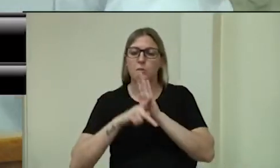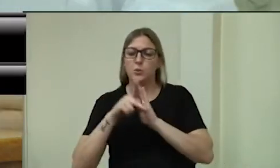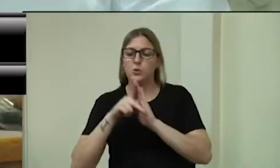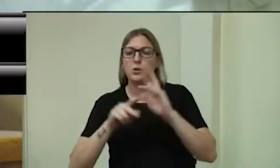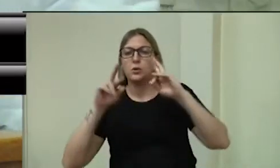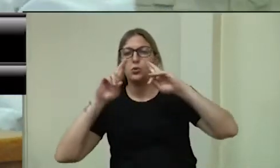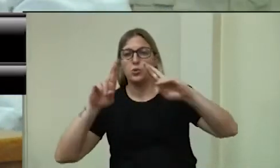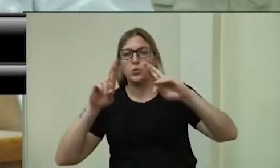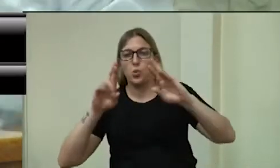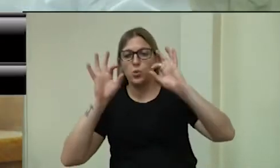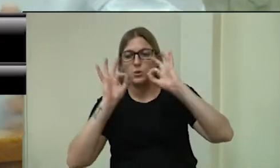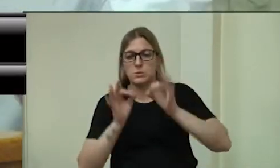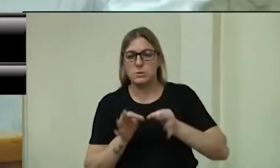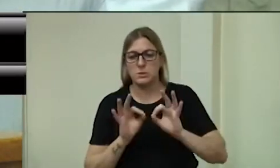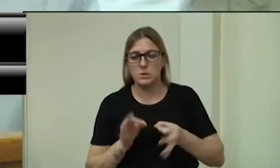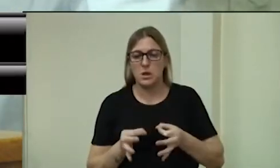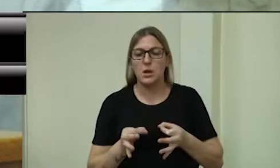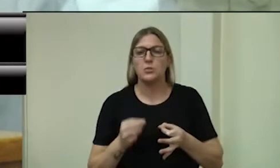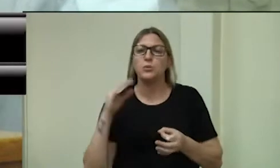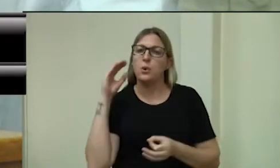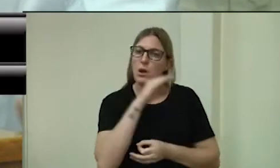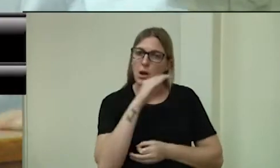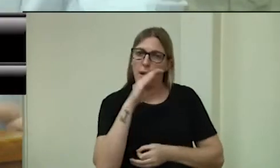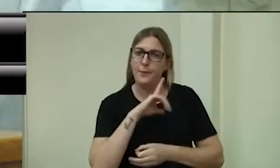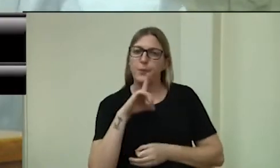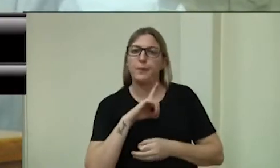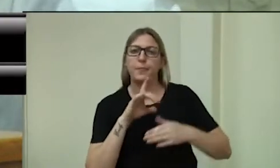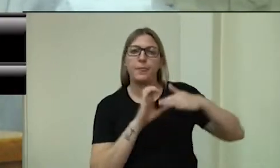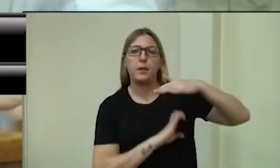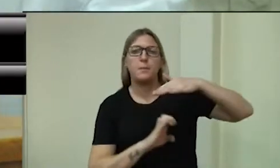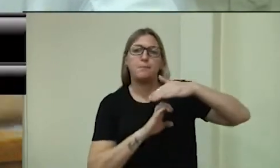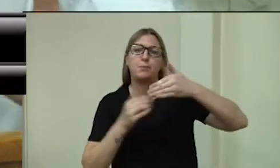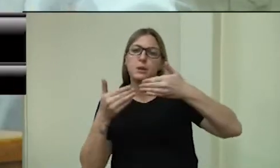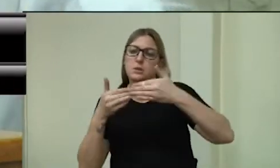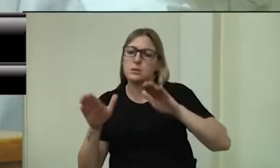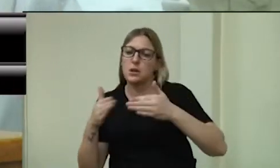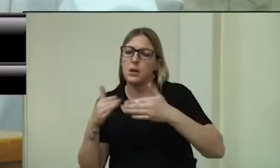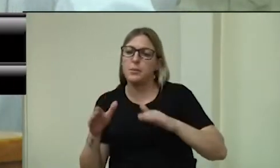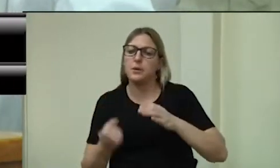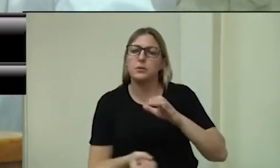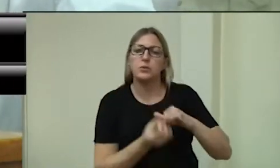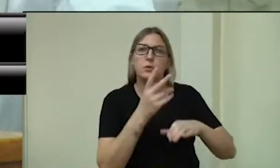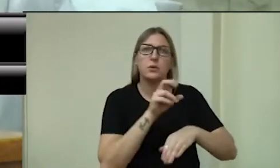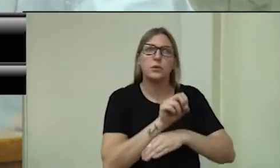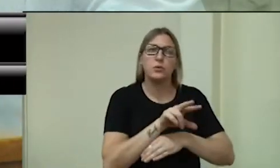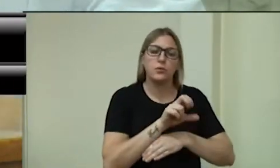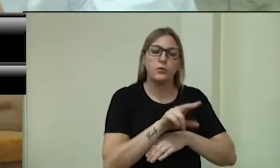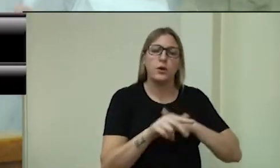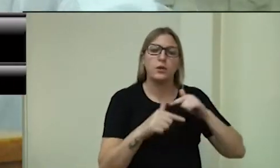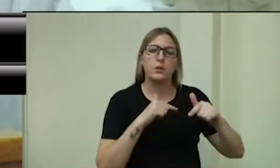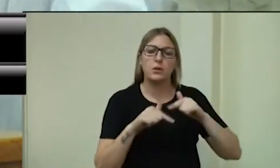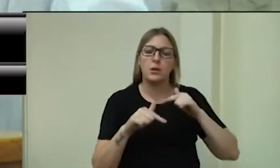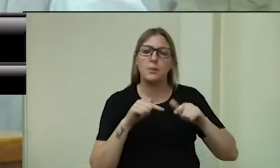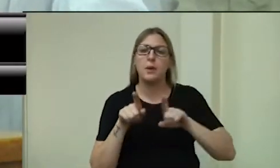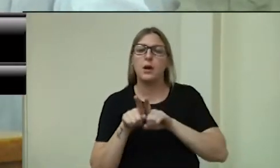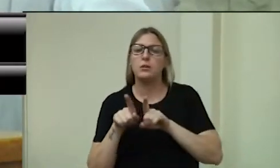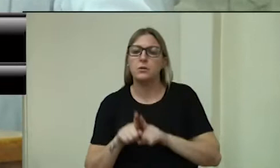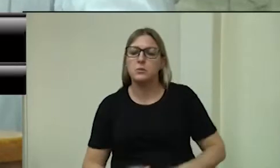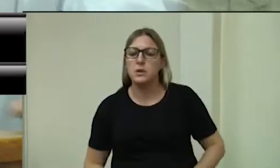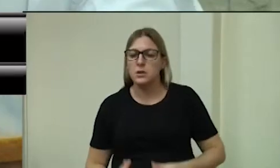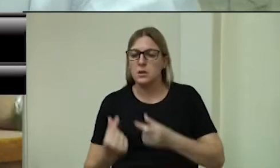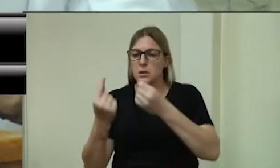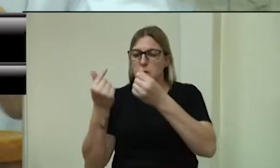que dê certo, que em breve tenhamos as empresas lá instaladas gerando emprego e gerando maior riqueza para o nosso município, gerando maior desenvolvimento,